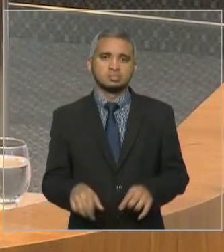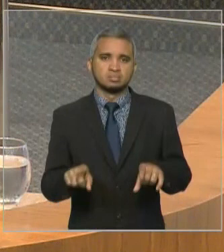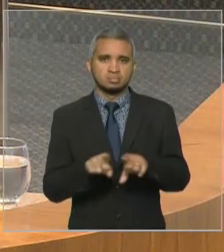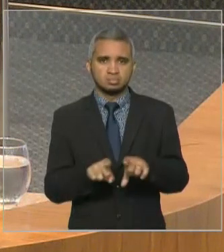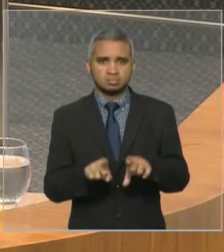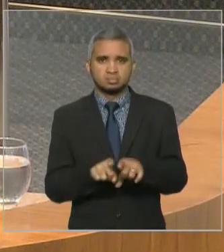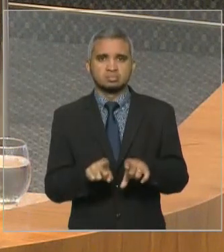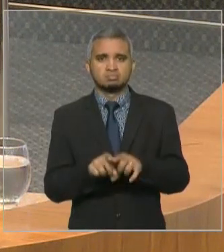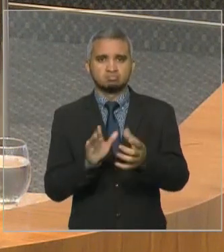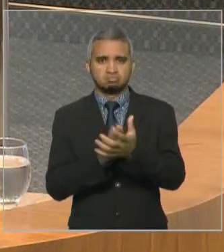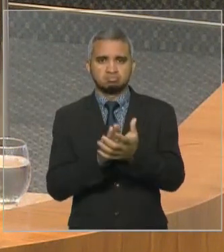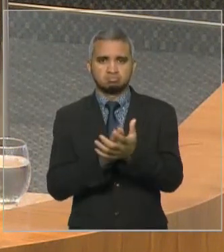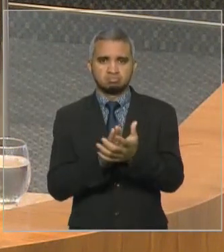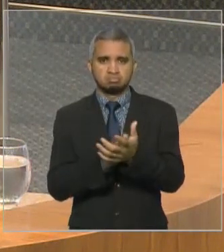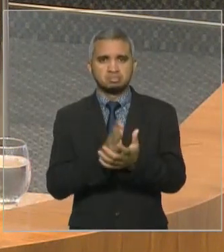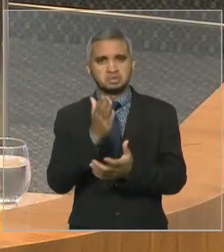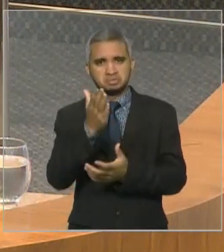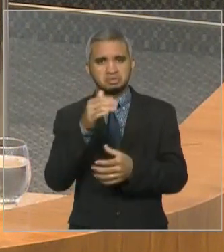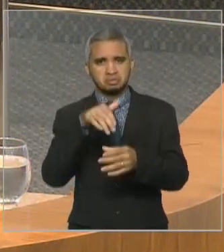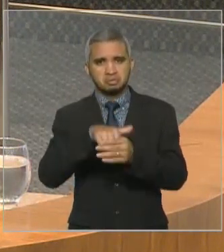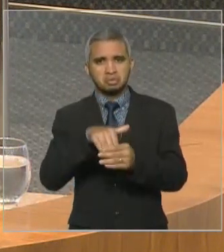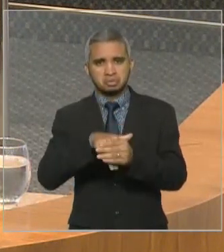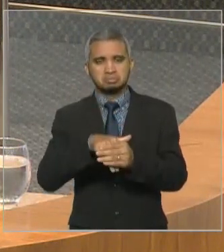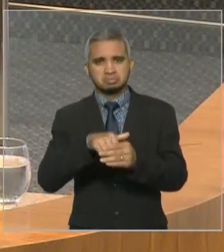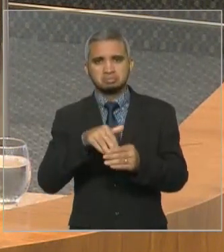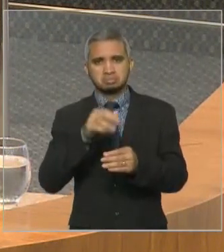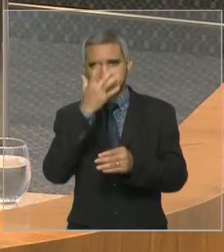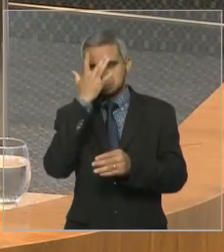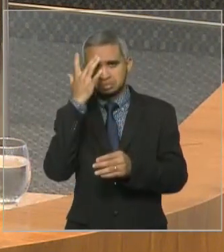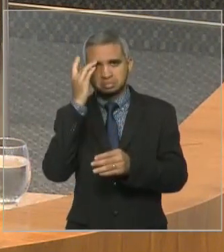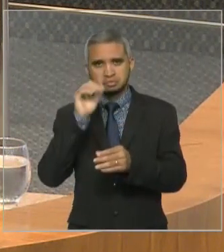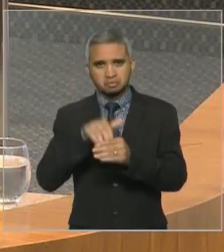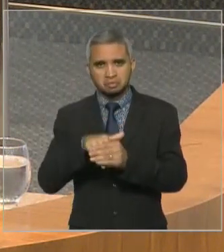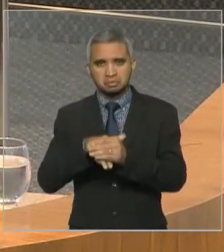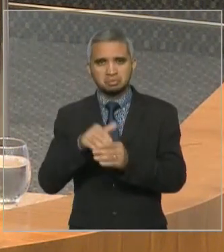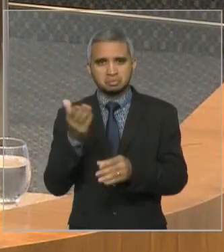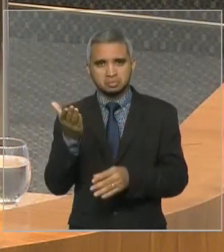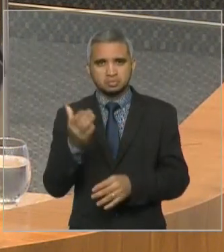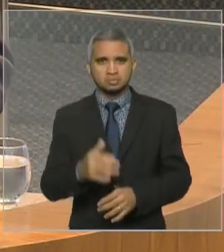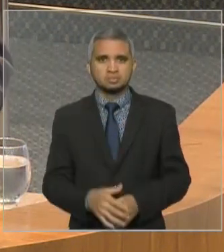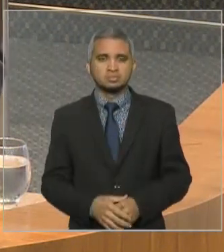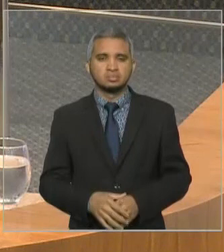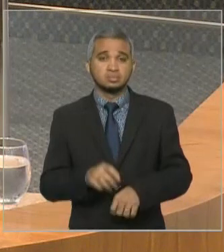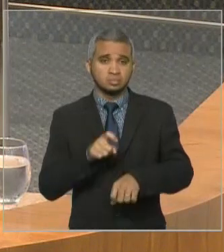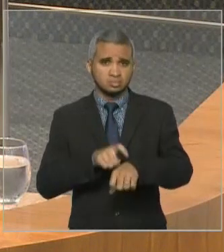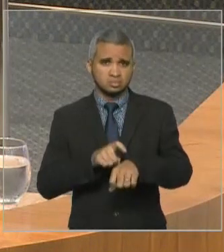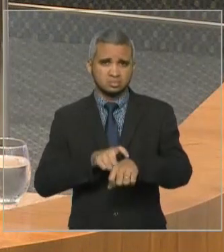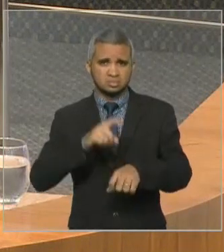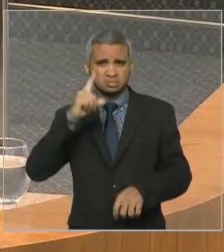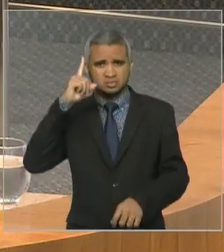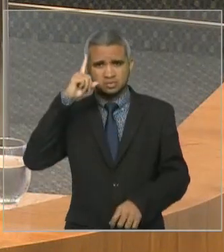e V. Exª nos momentos mais difíceis do partido de V. Exª. V. Exª nunca